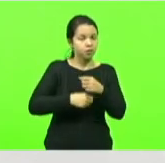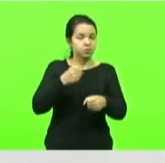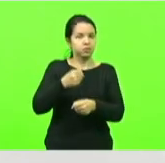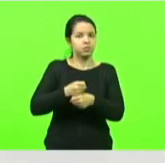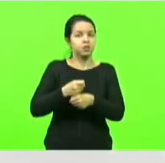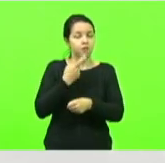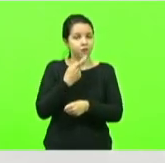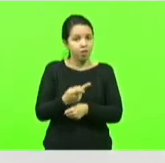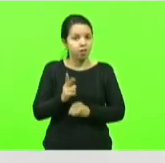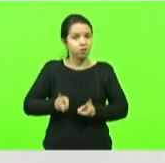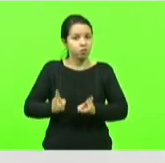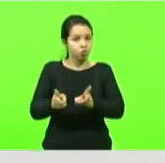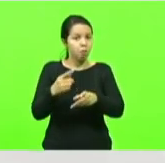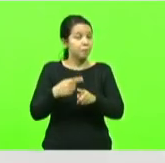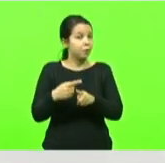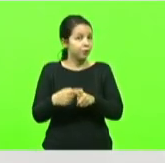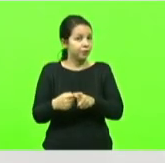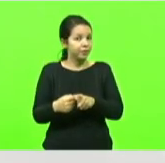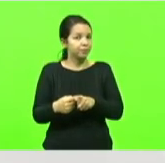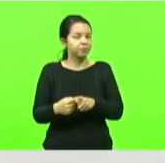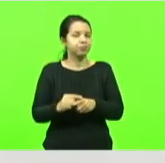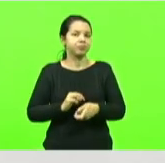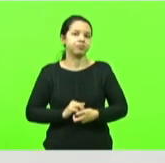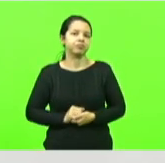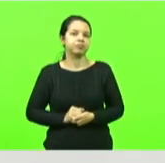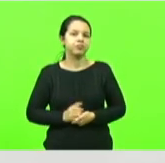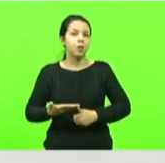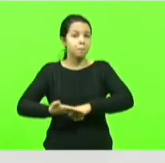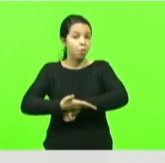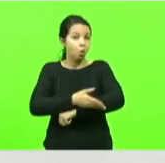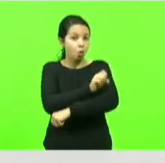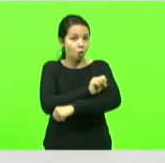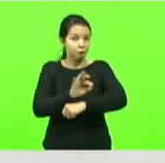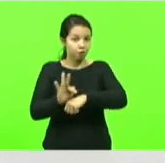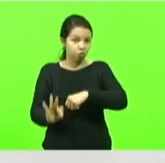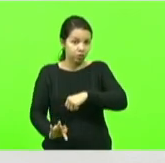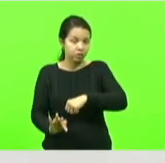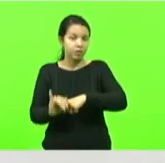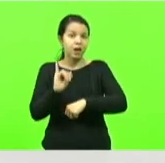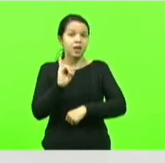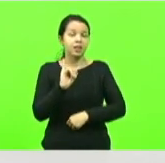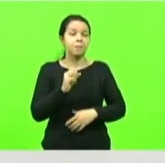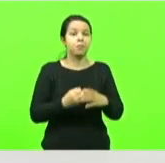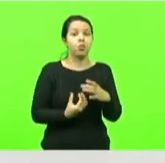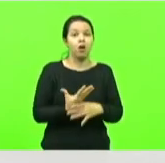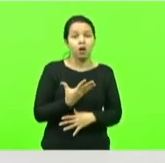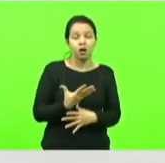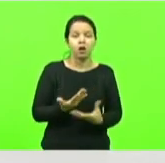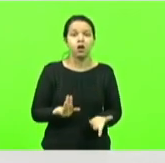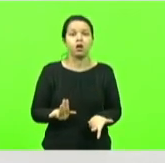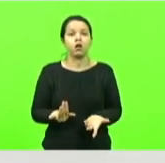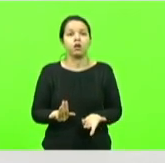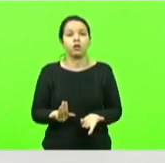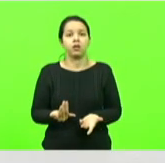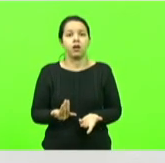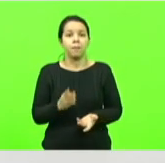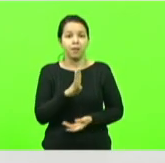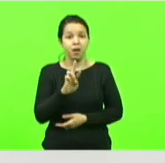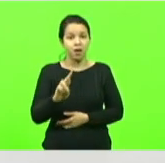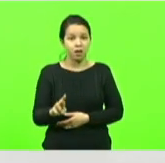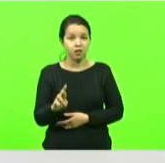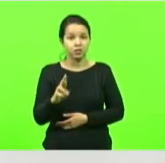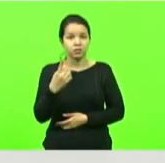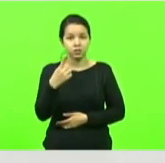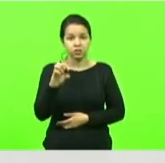continuidade porque se pegar do porto de São Francisco do Sul o porto de Itapuá pegar a Bera 101 com a